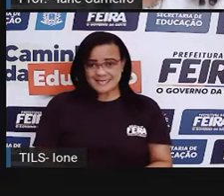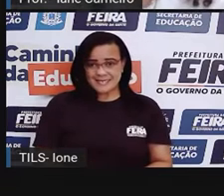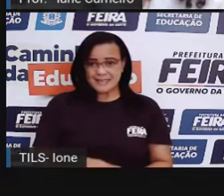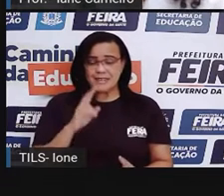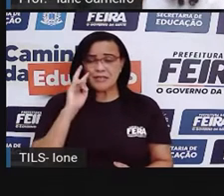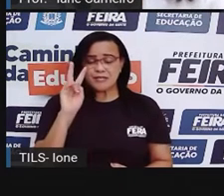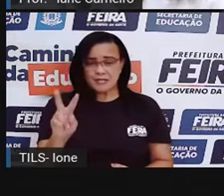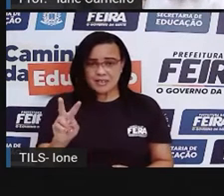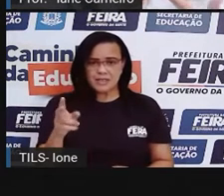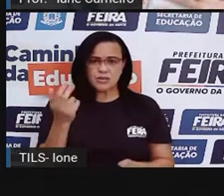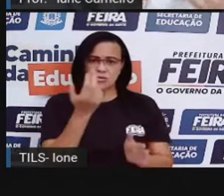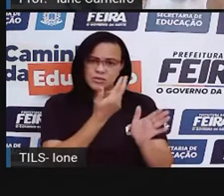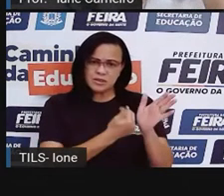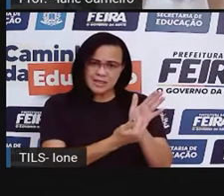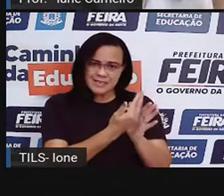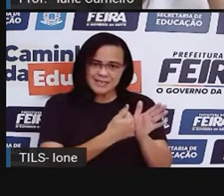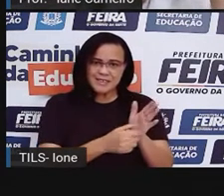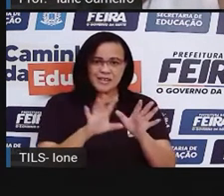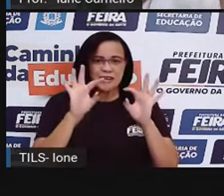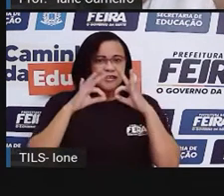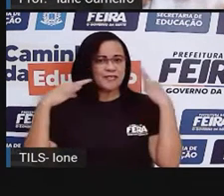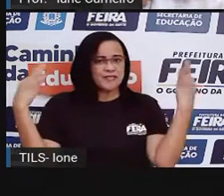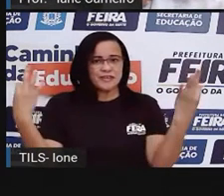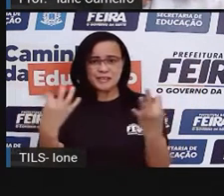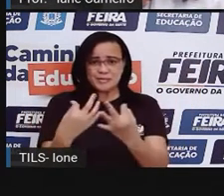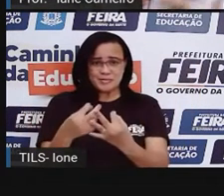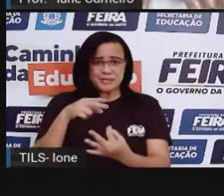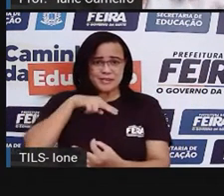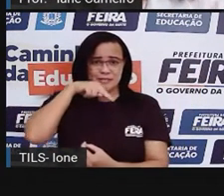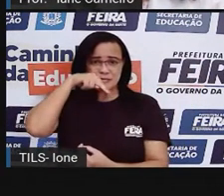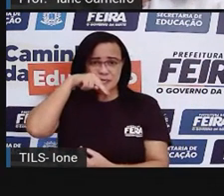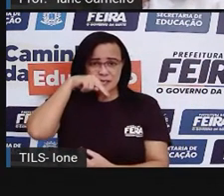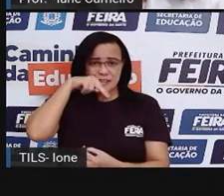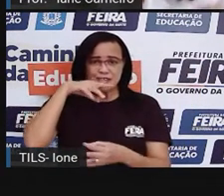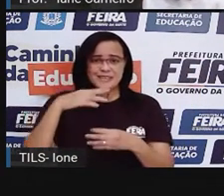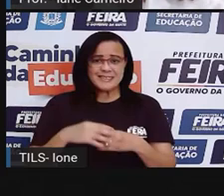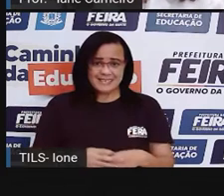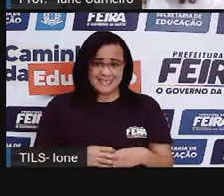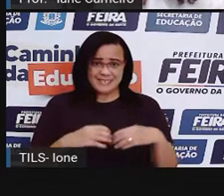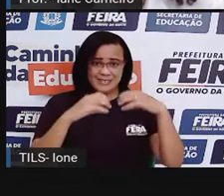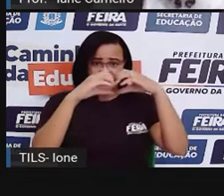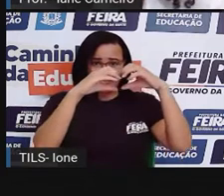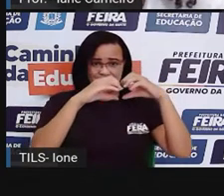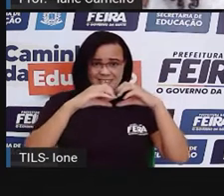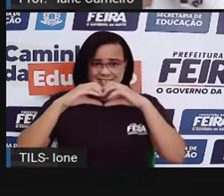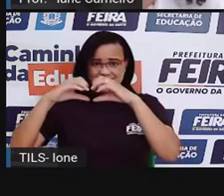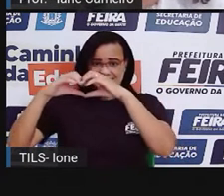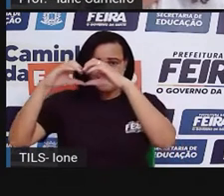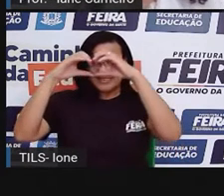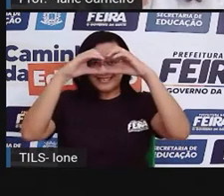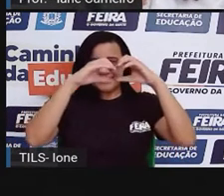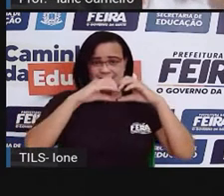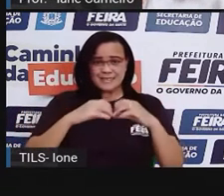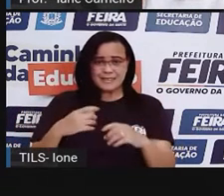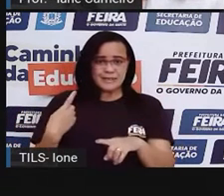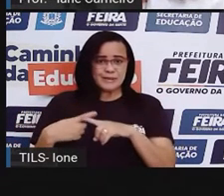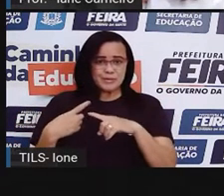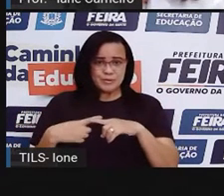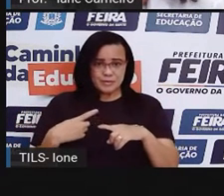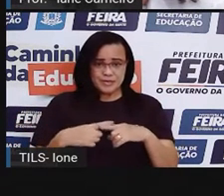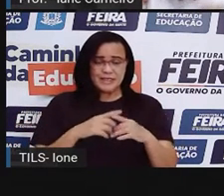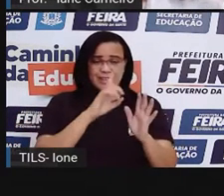o pai e a mãe dela, né? E os coraçõezinhos ali subindo, porque a criança, além de todos esses direitos, a criança, ela